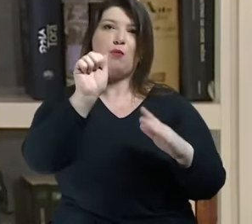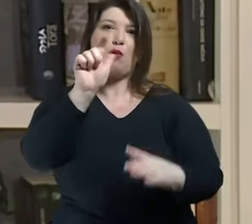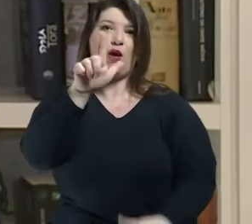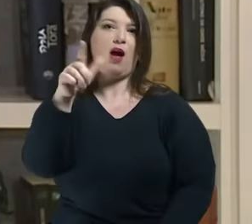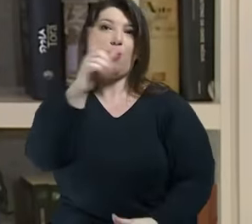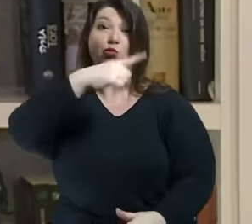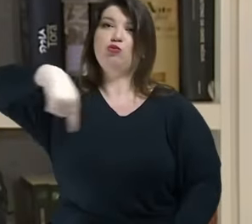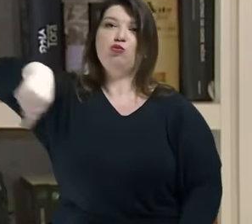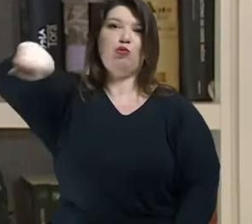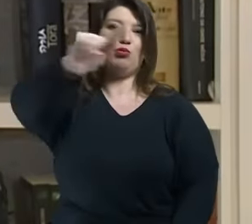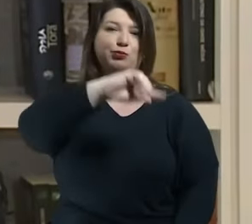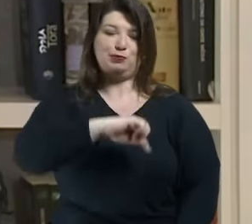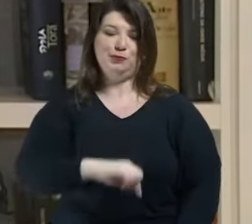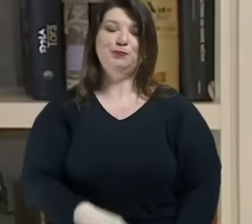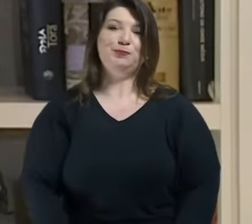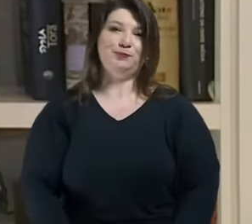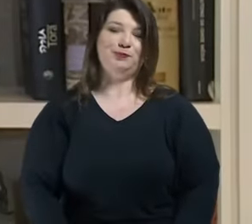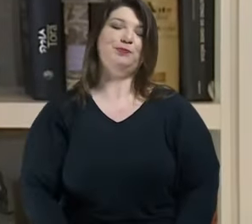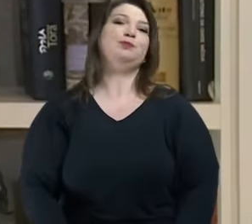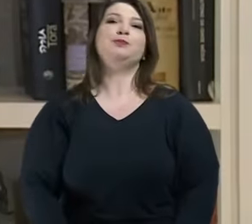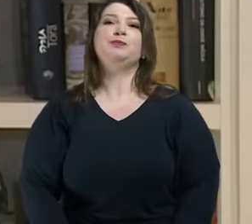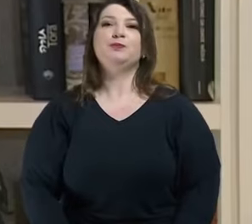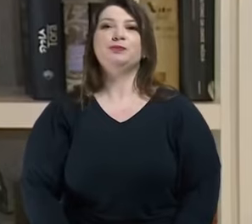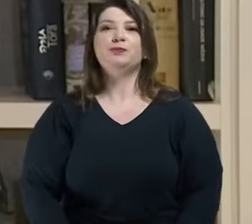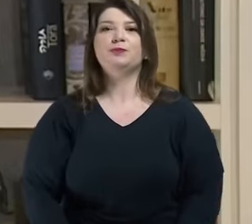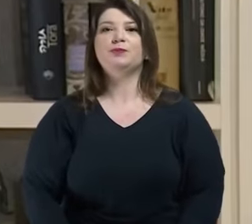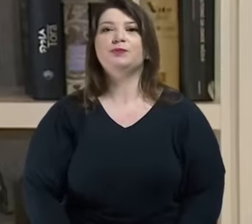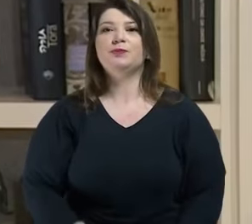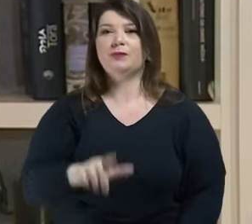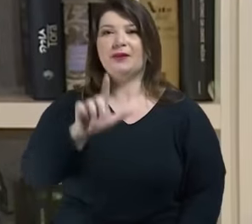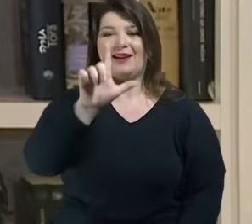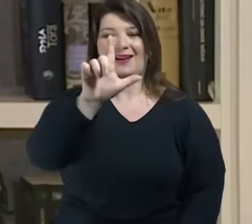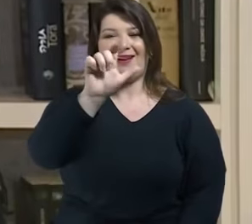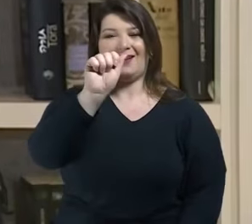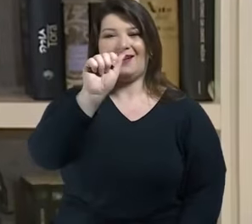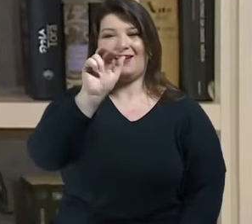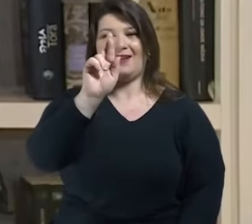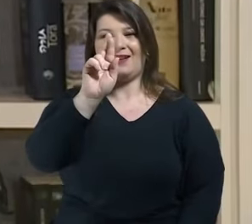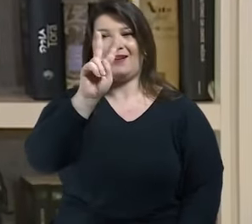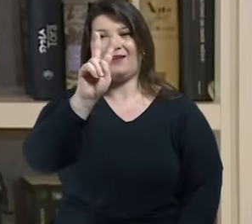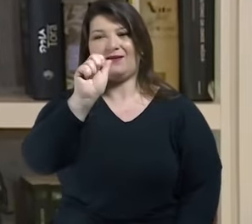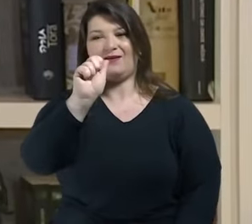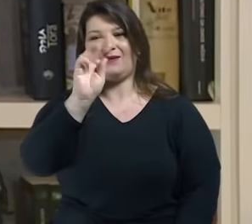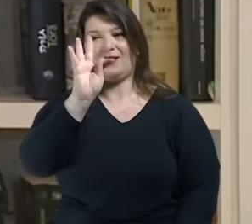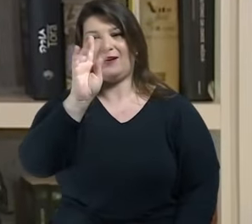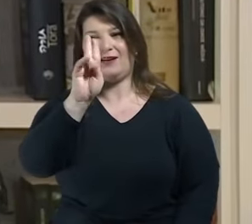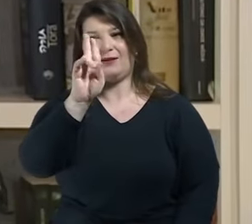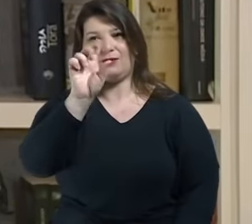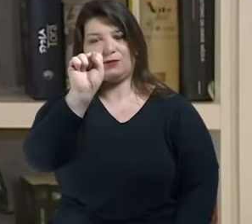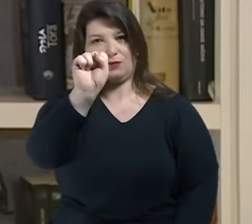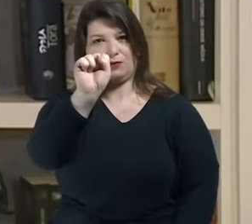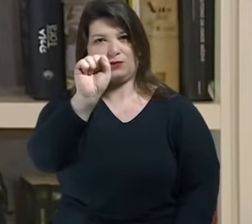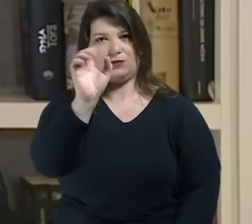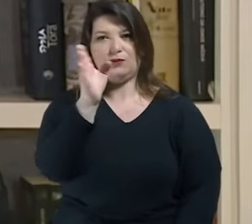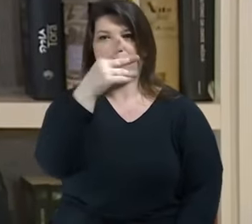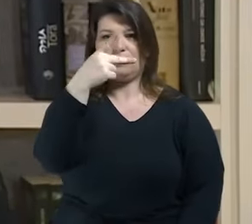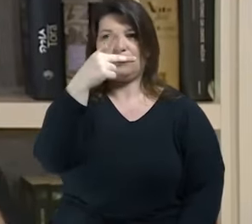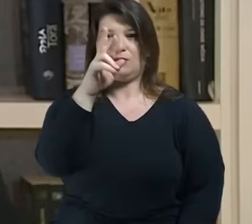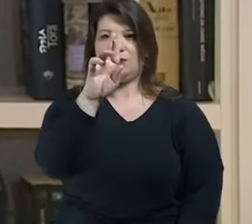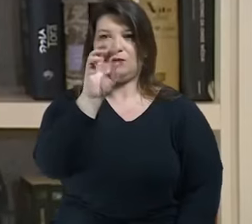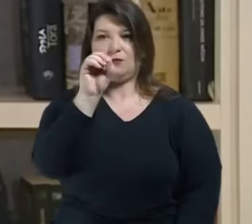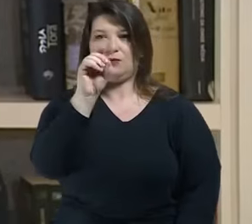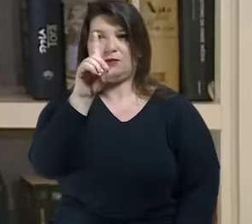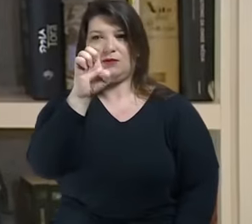porque o sentido de larvatos ou seja a máscara pro del ele tem dois sentidos eu